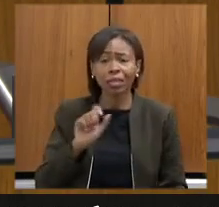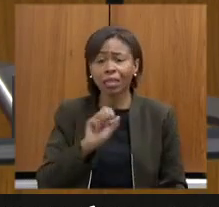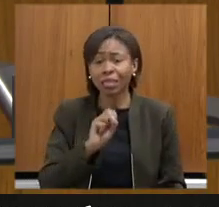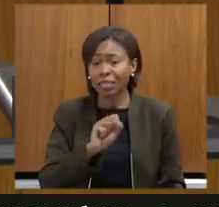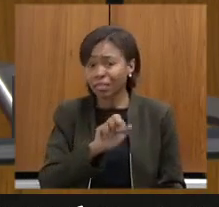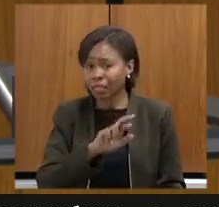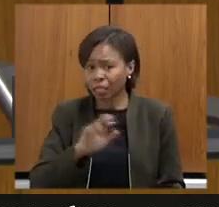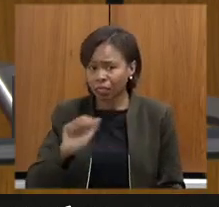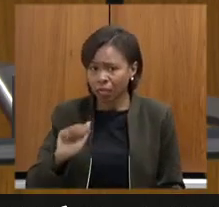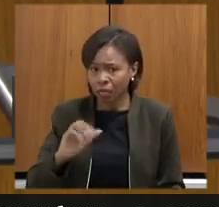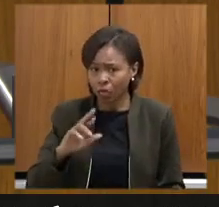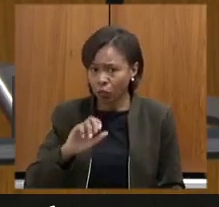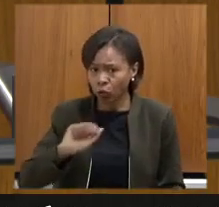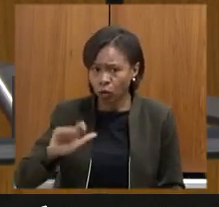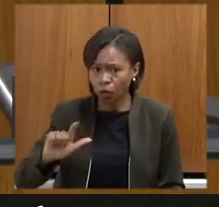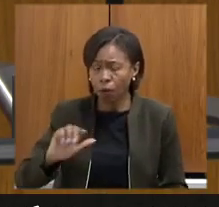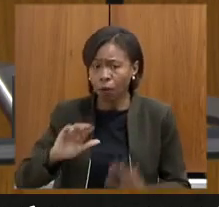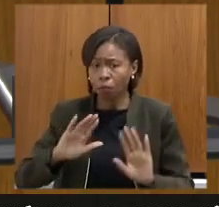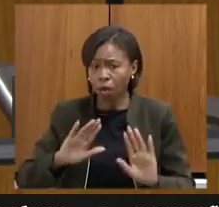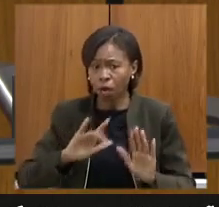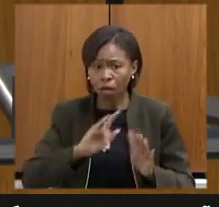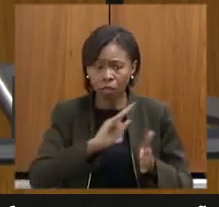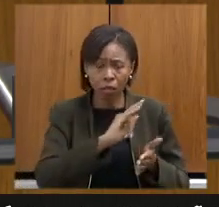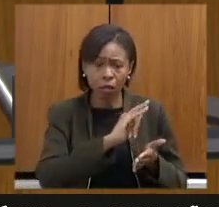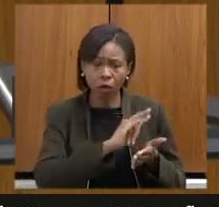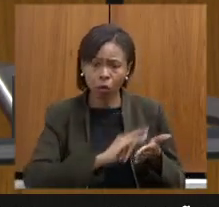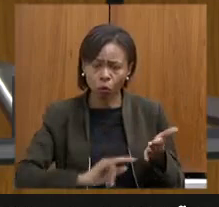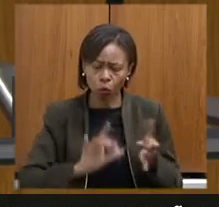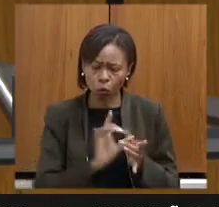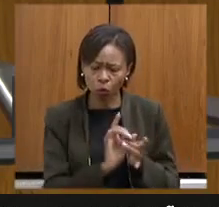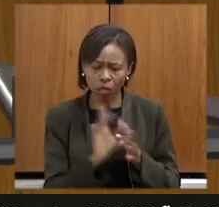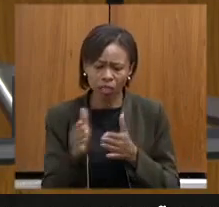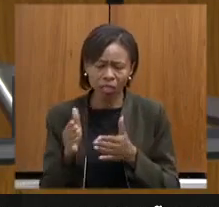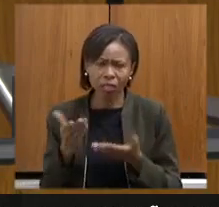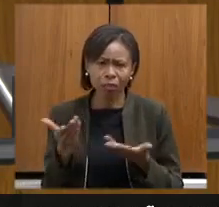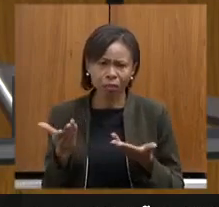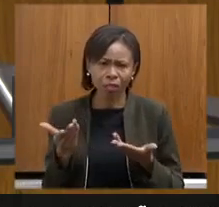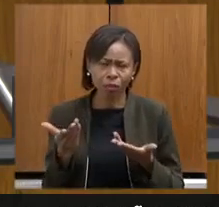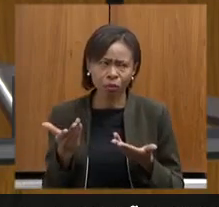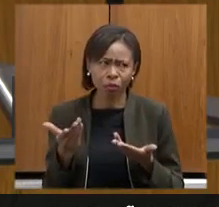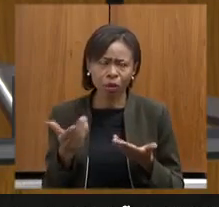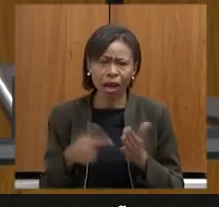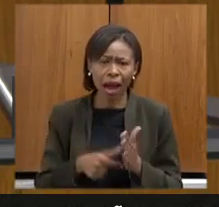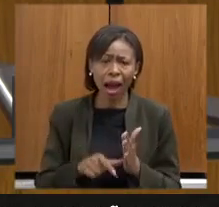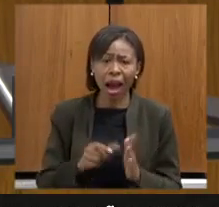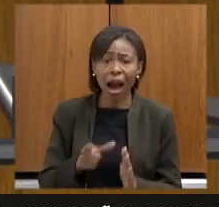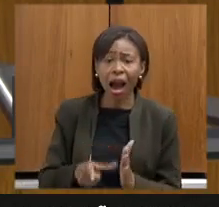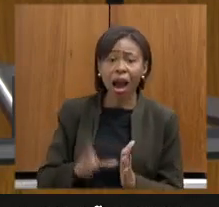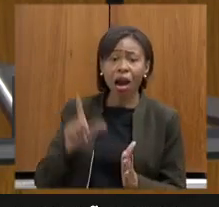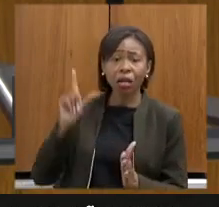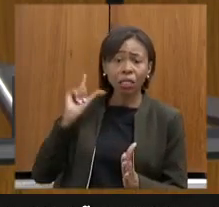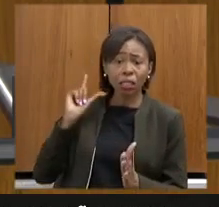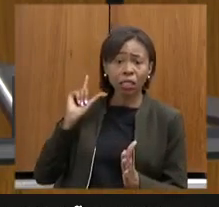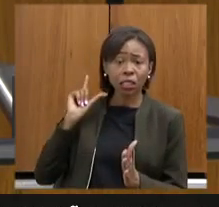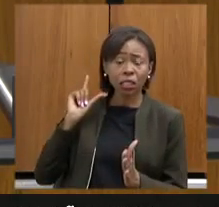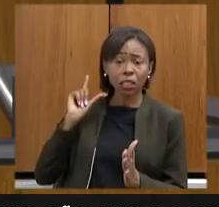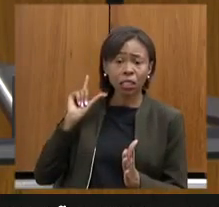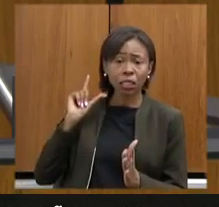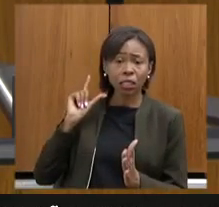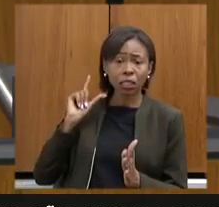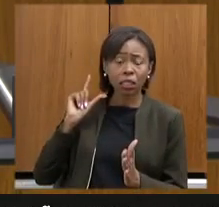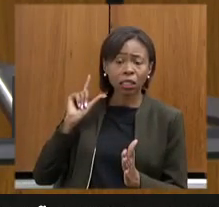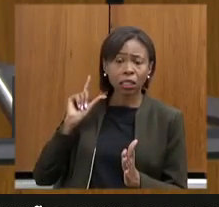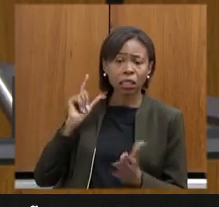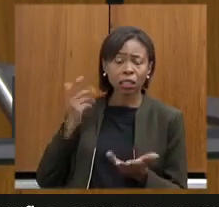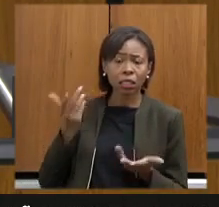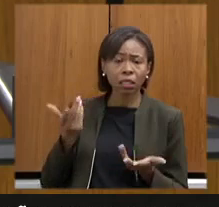ainda assim, o licenciamento para minerar foi pautado antes do tombamento. E, ainda dentro dessa questão, eu gostaria